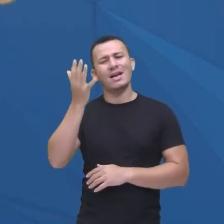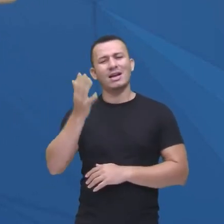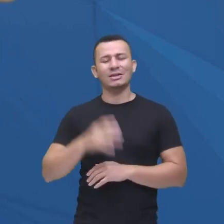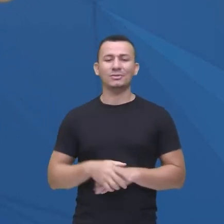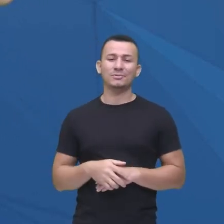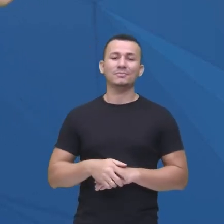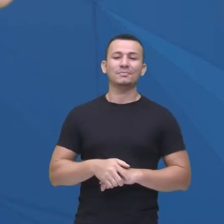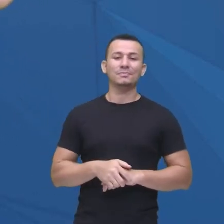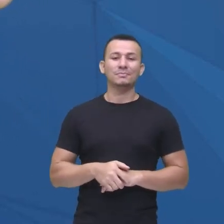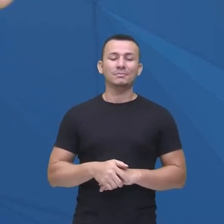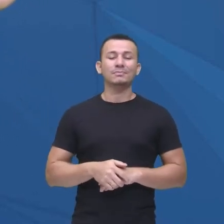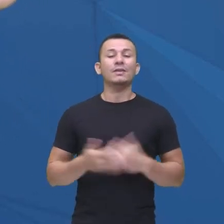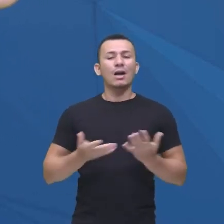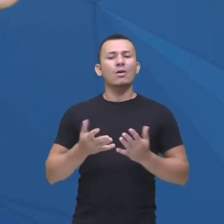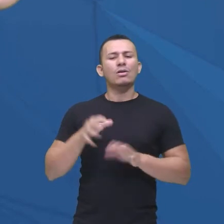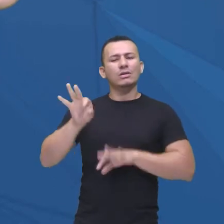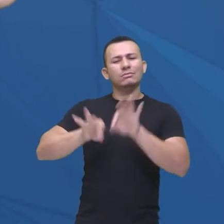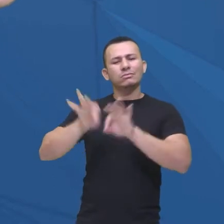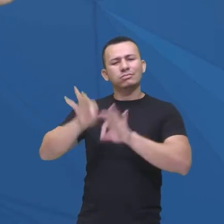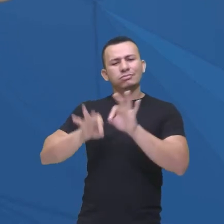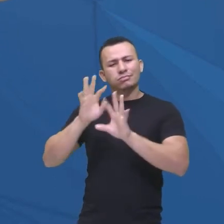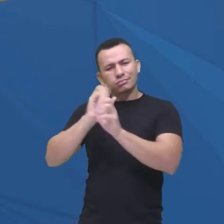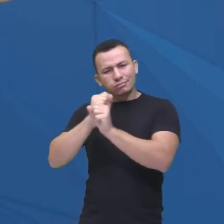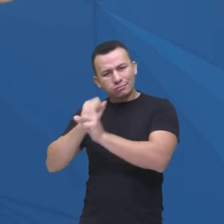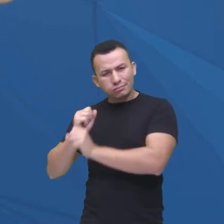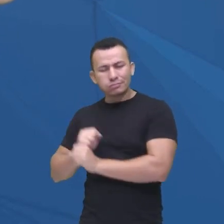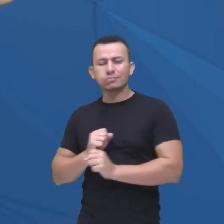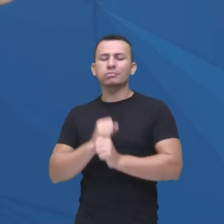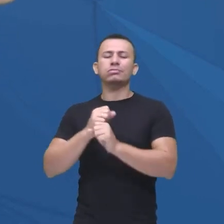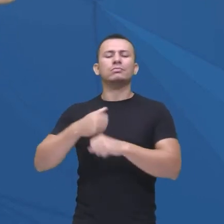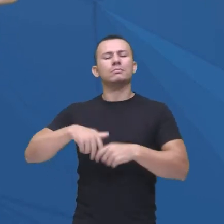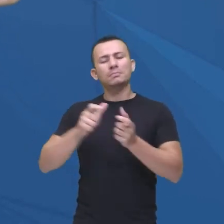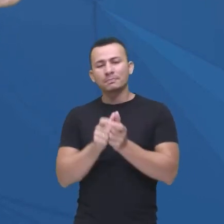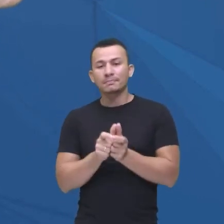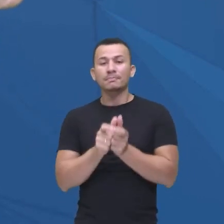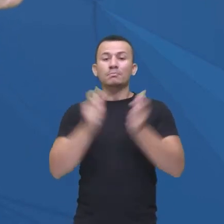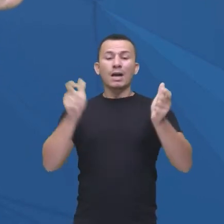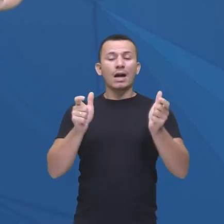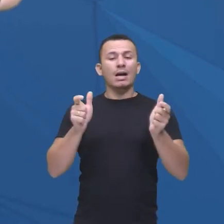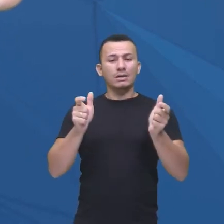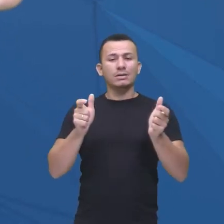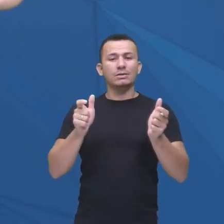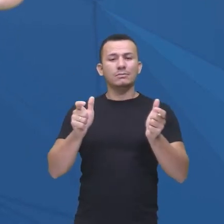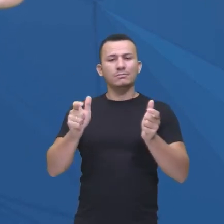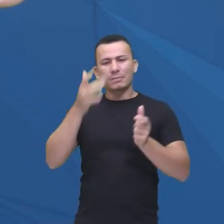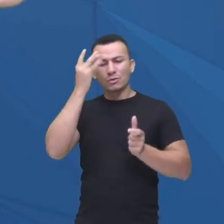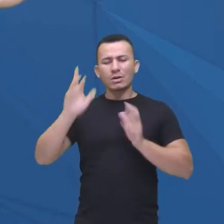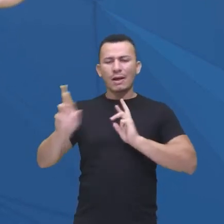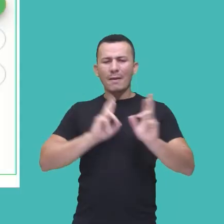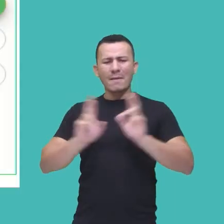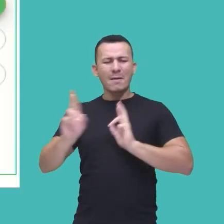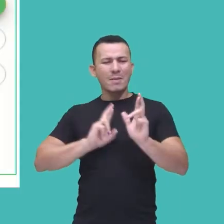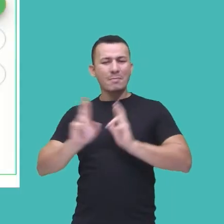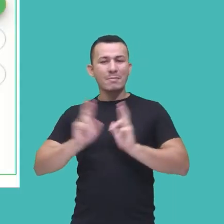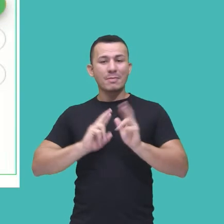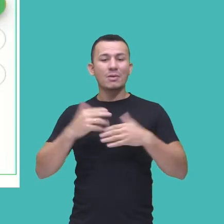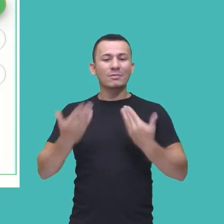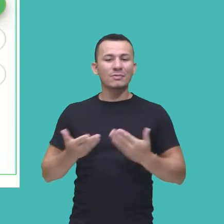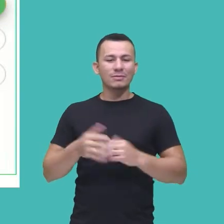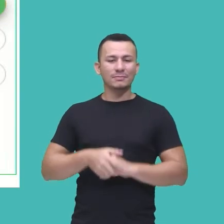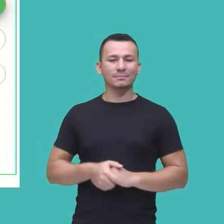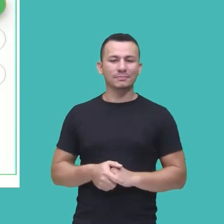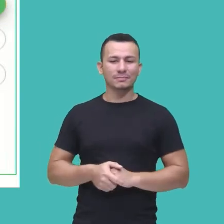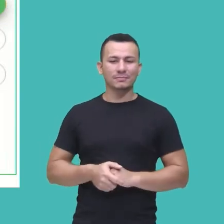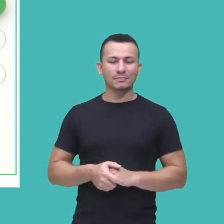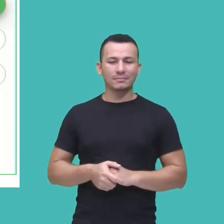aqui, identificando, que a maioria das pessoas responderam, vamos lá diretora,